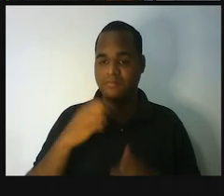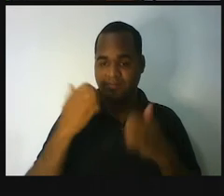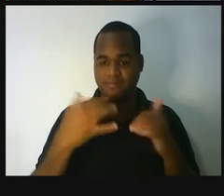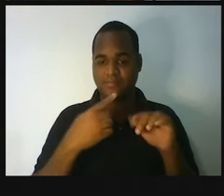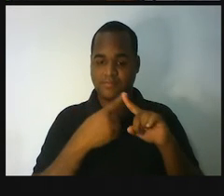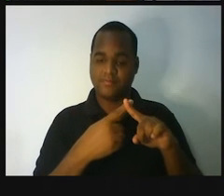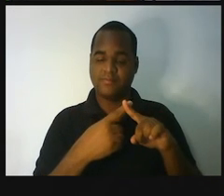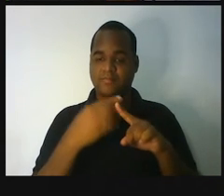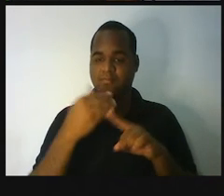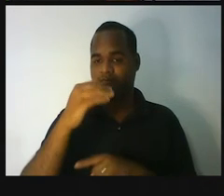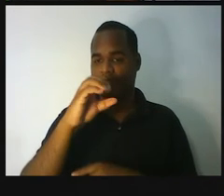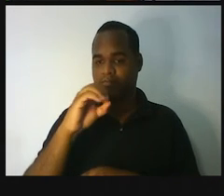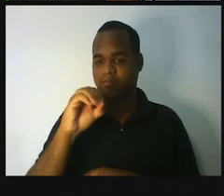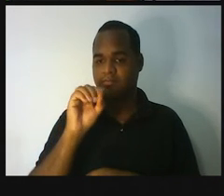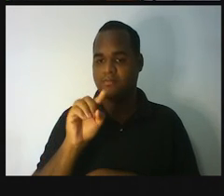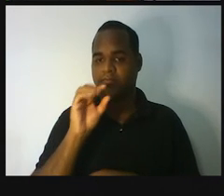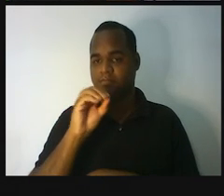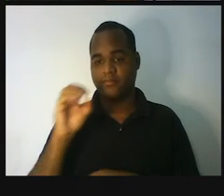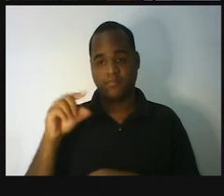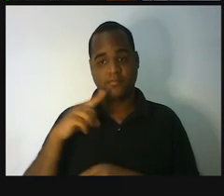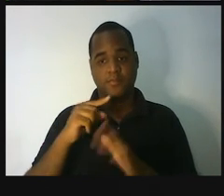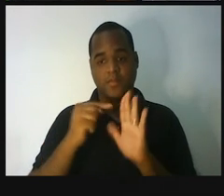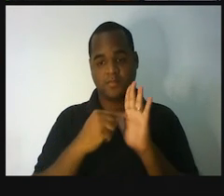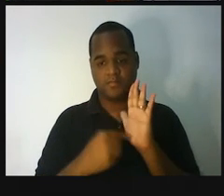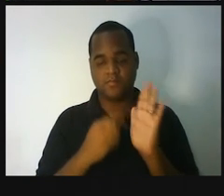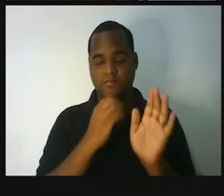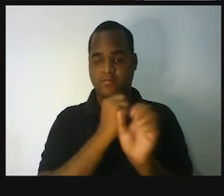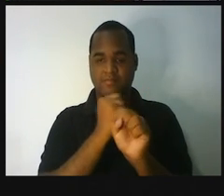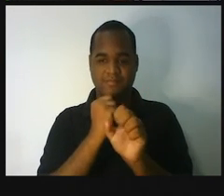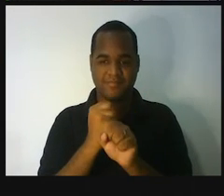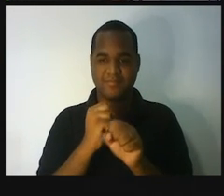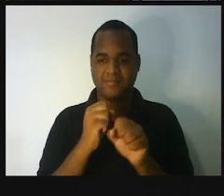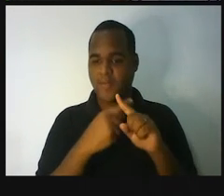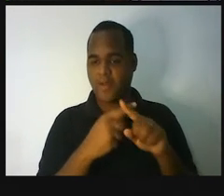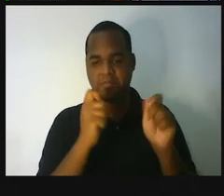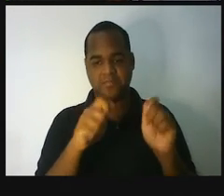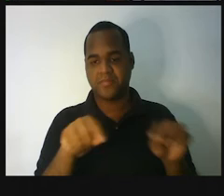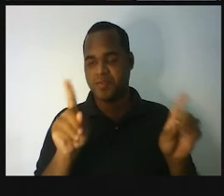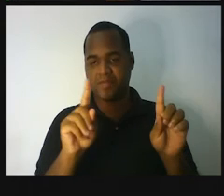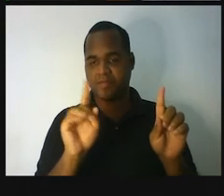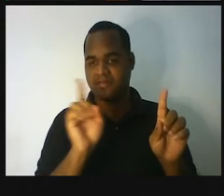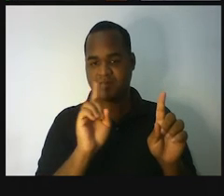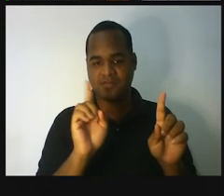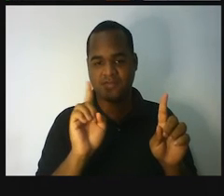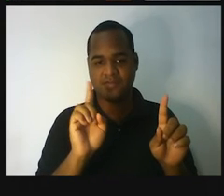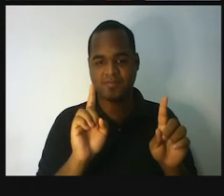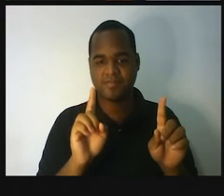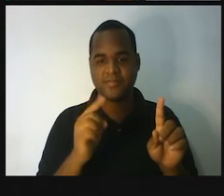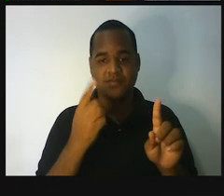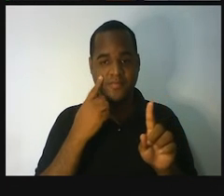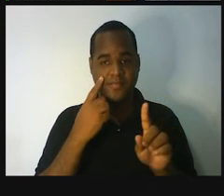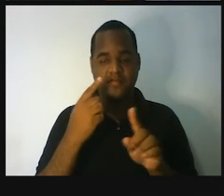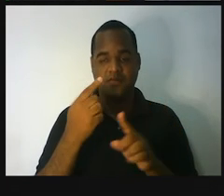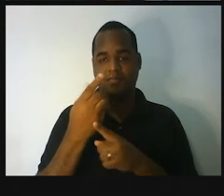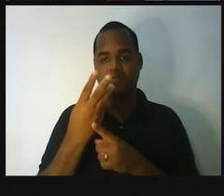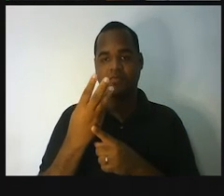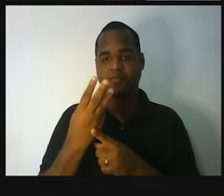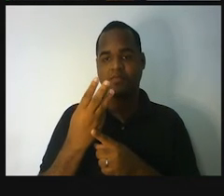100 mil. O 100 mil já está ali na calculadora. Então, a gente vai colocar vezes o 23. E isso dá